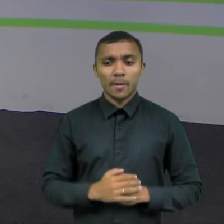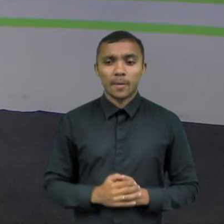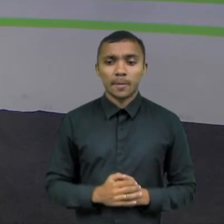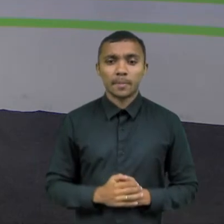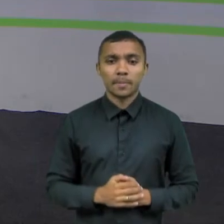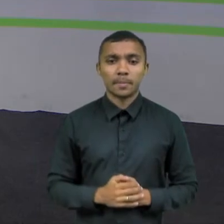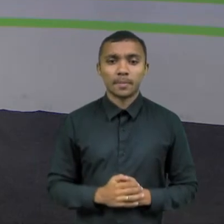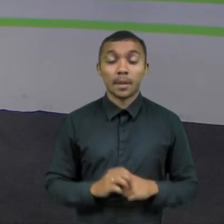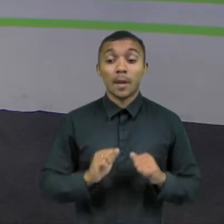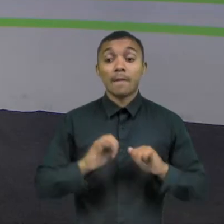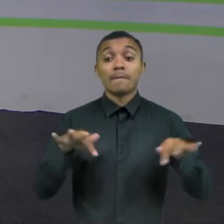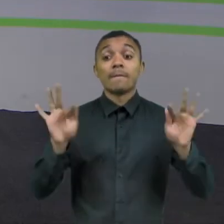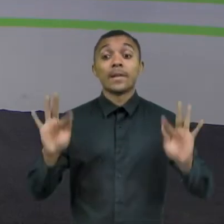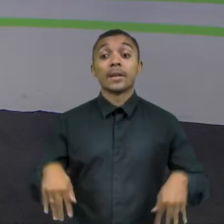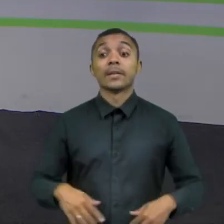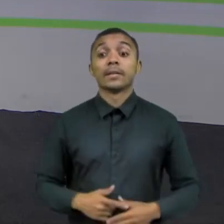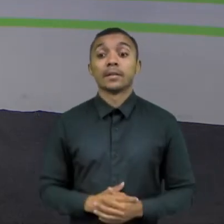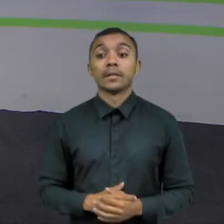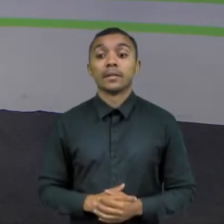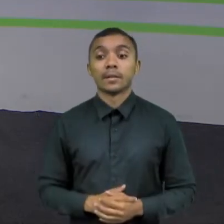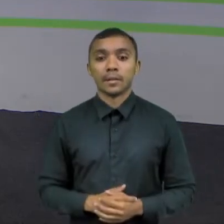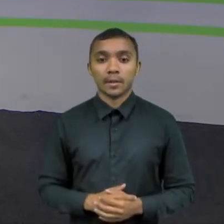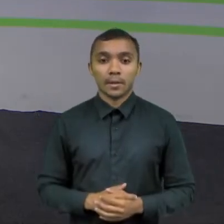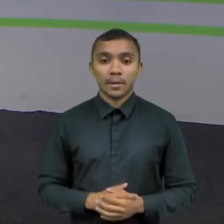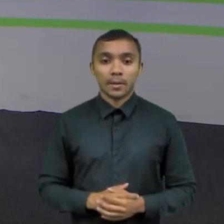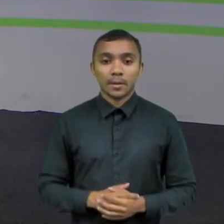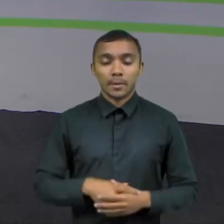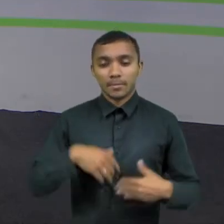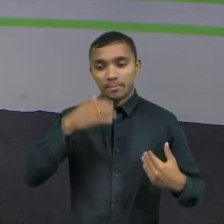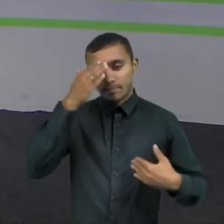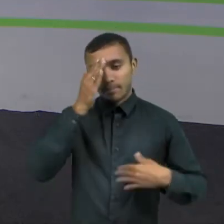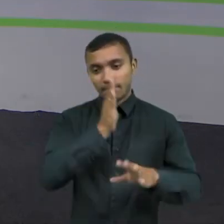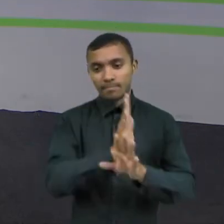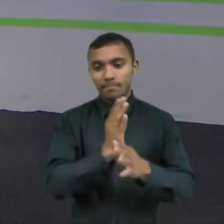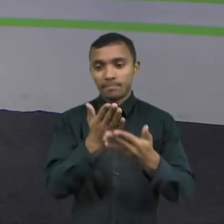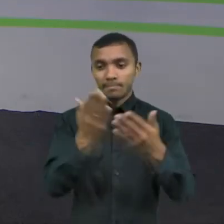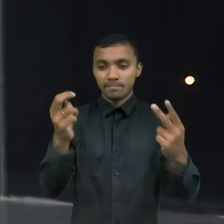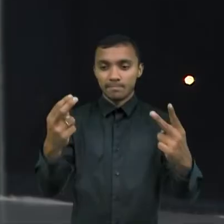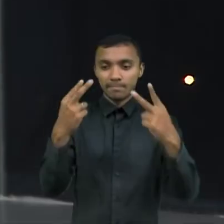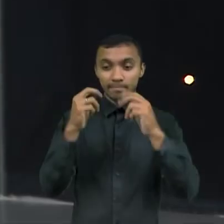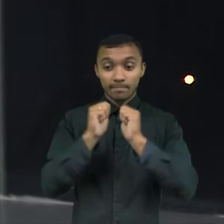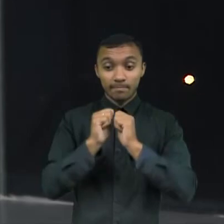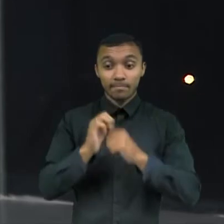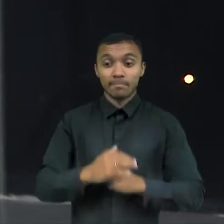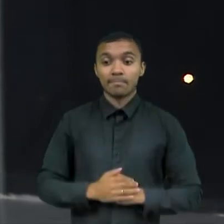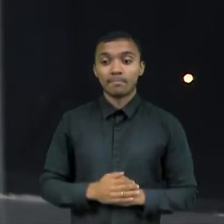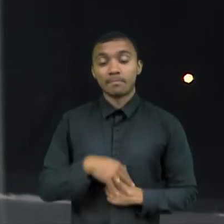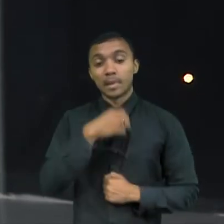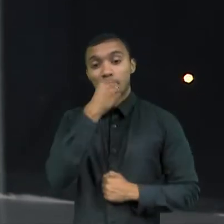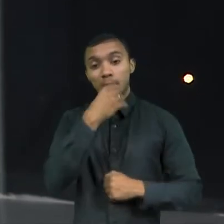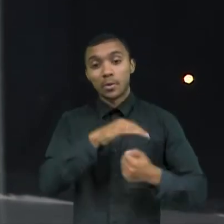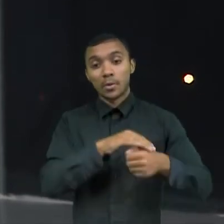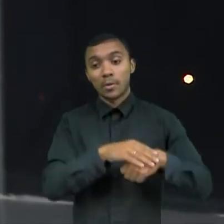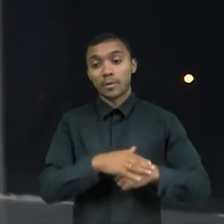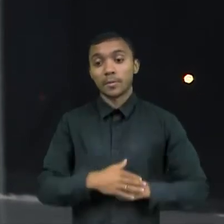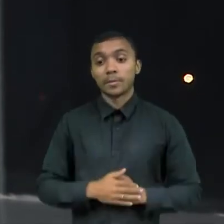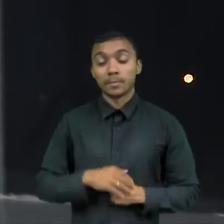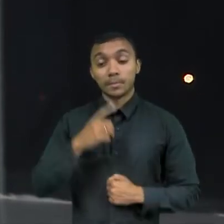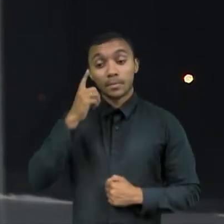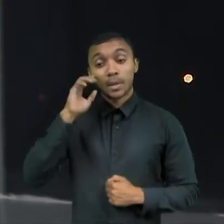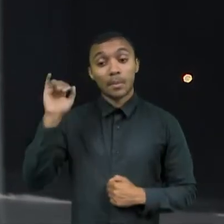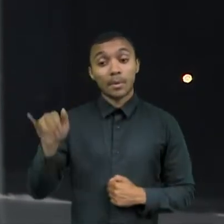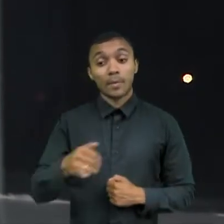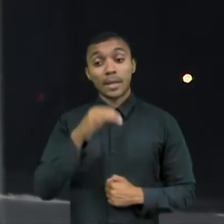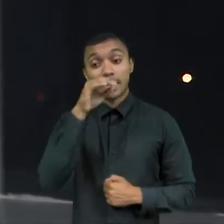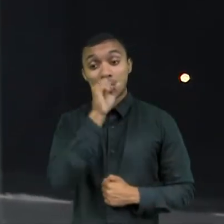O Jornal Assembleia está terminando. Obrigada pela sua companhia. Uma boa noite para você e aproveite bem o seu fim